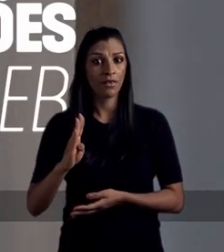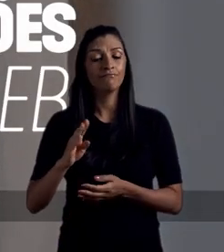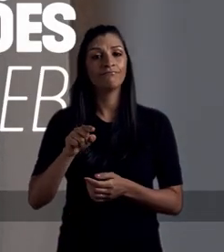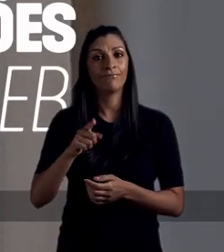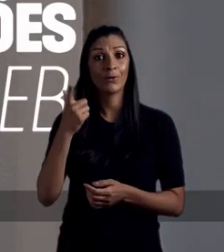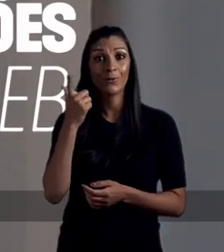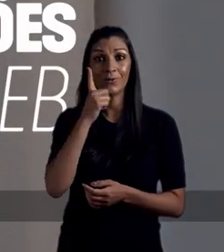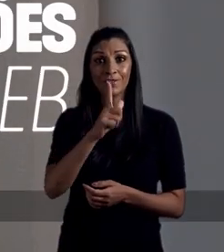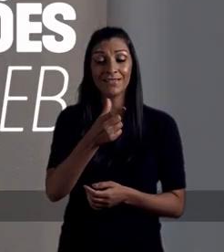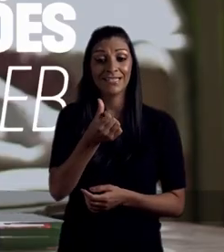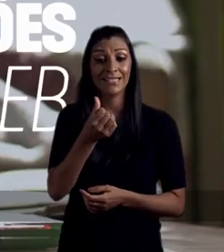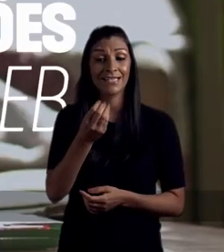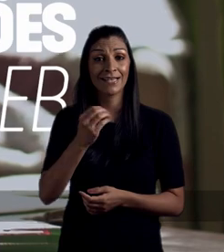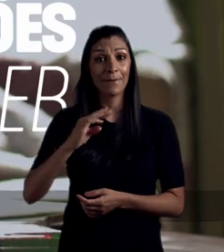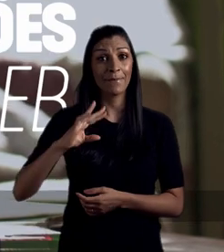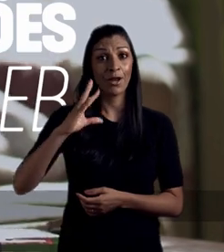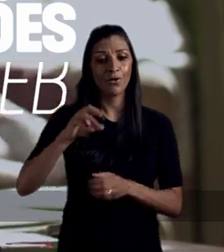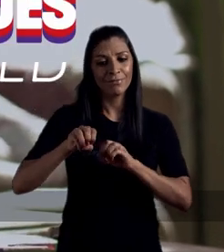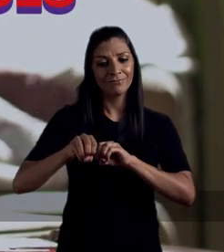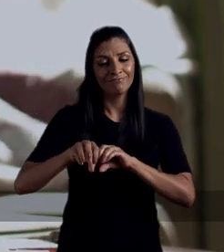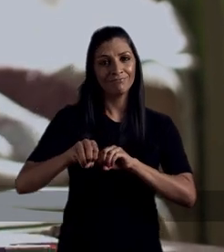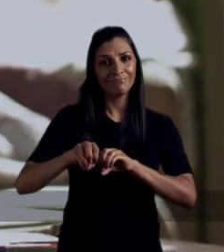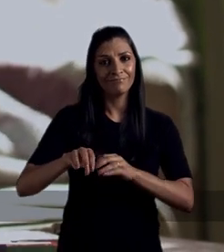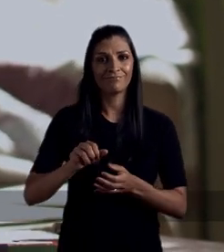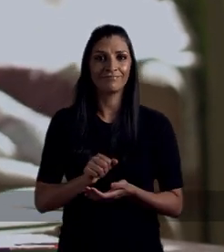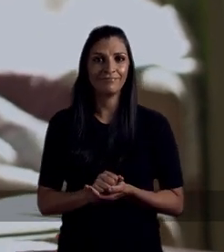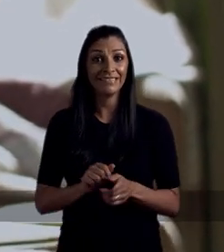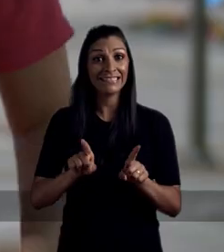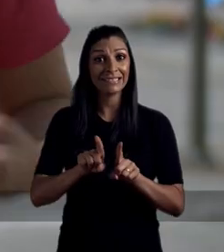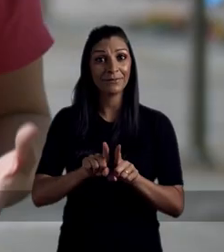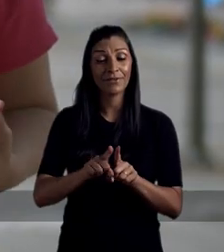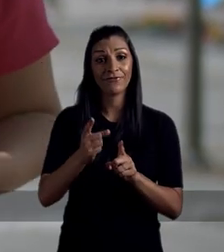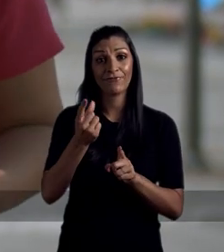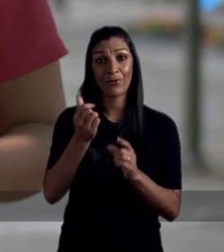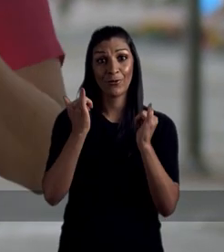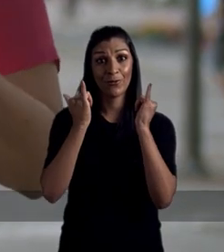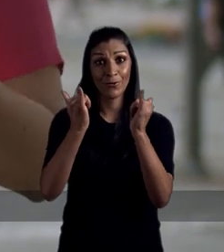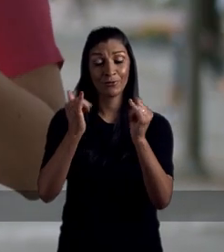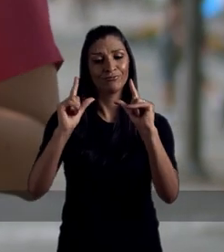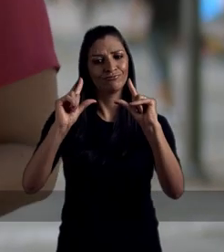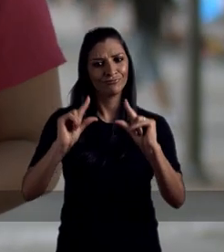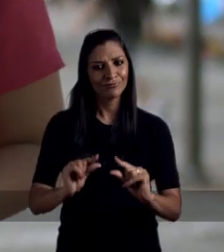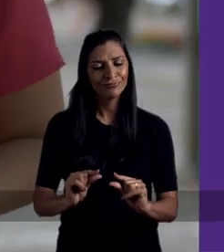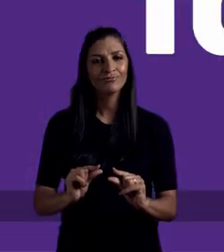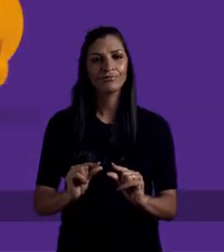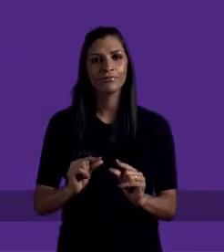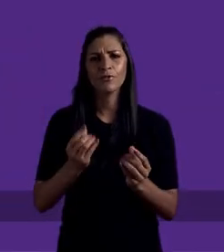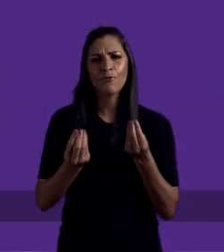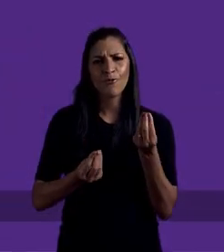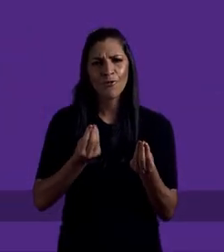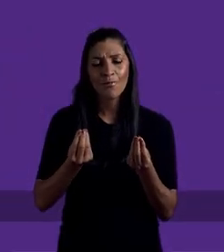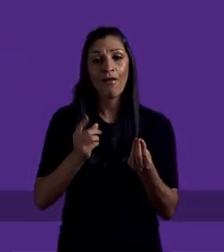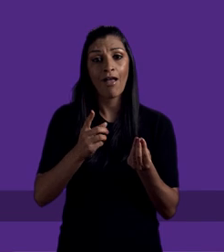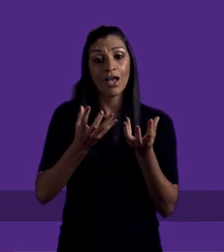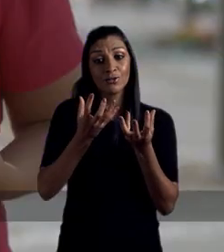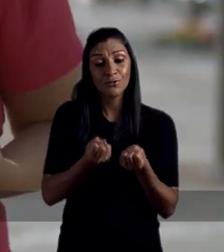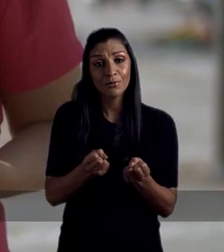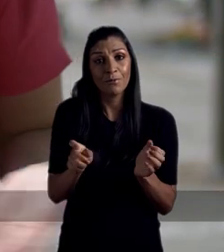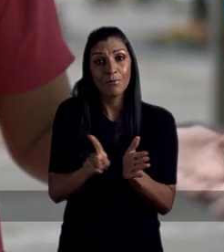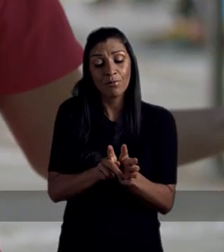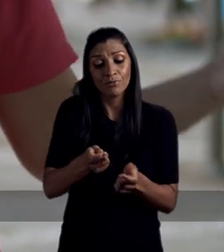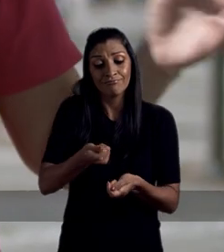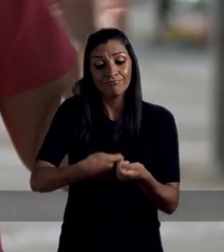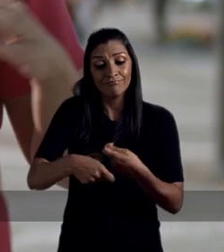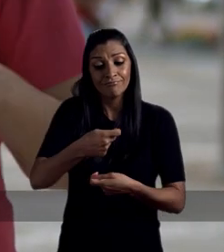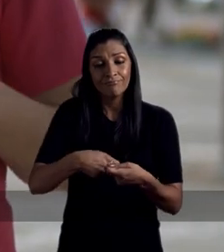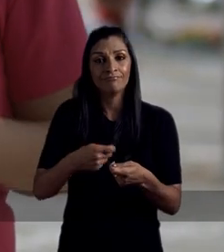Fundeb, que vai gerar 60 milhões a mais para a educação. Vamos reduzir a tarifa de ônibus. Como? Assumindo a